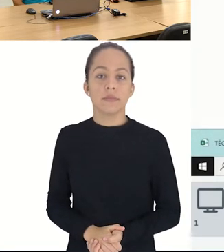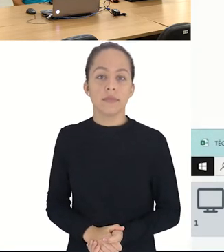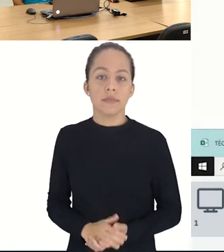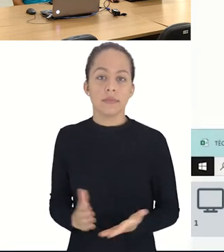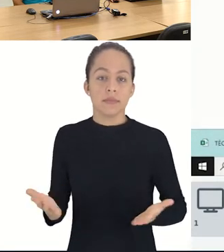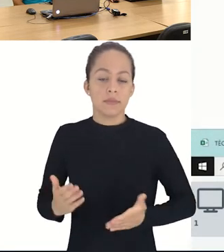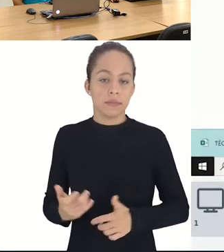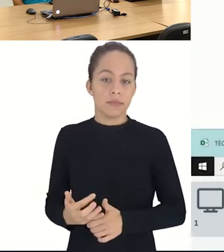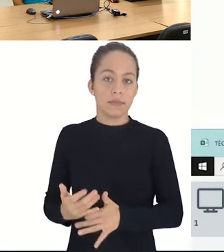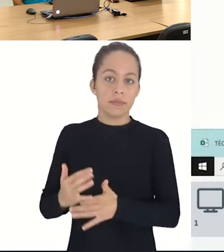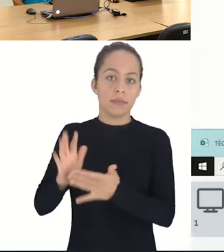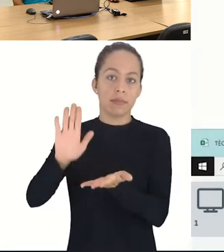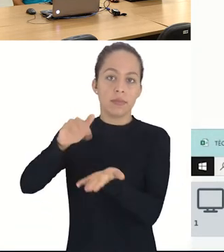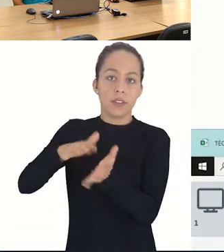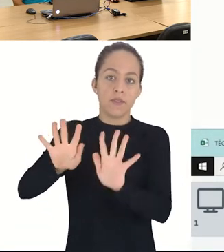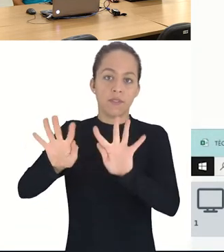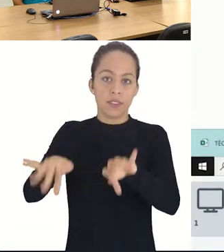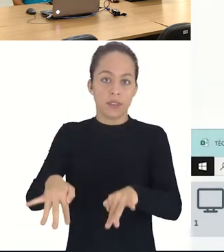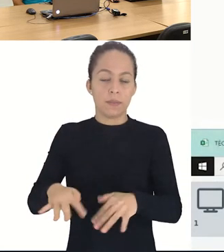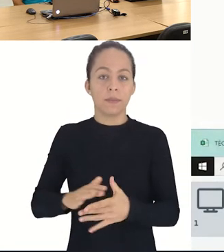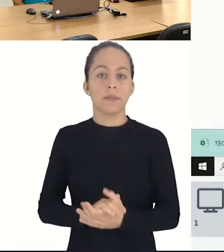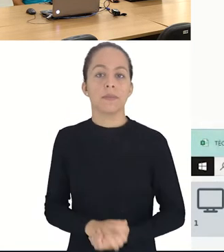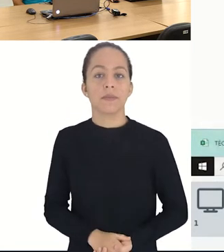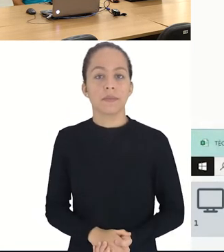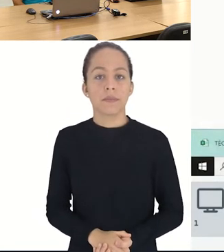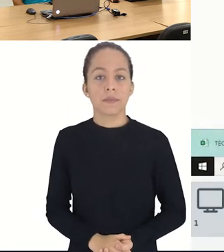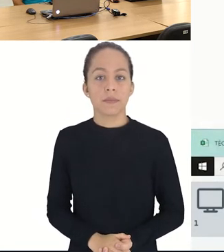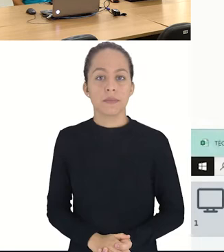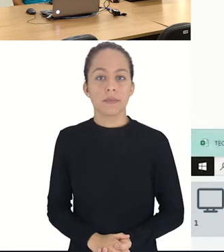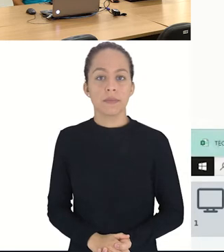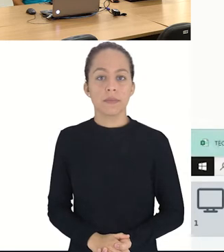Vamos então enrolar a tela até o final da lista.